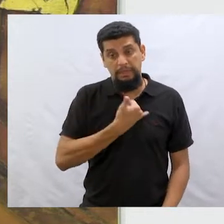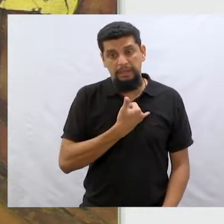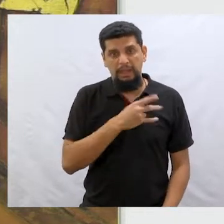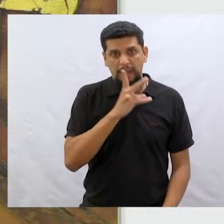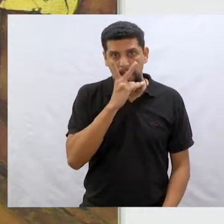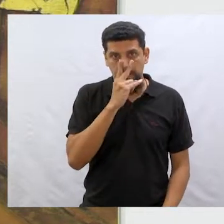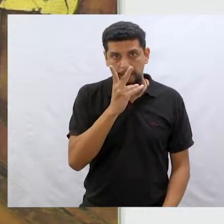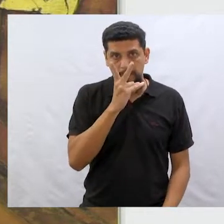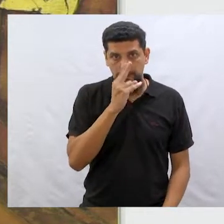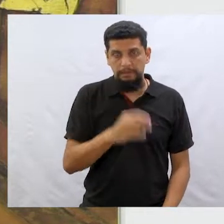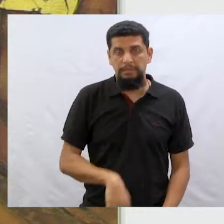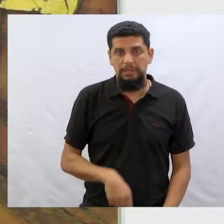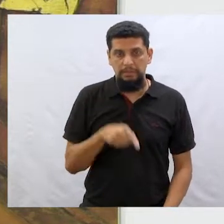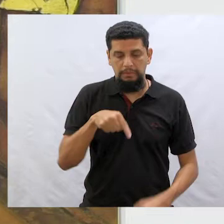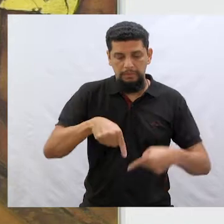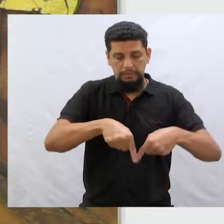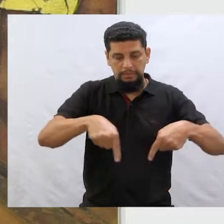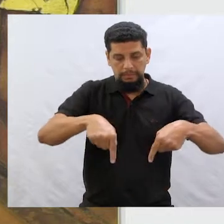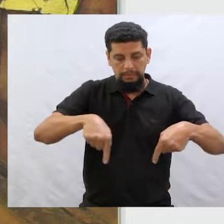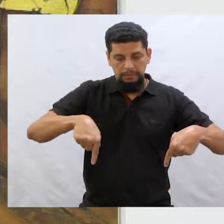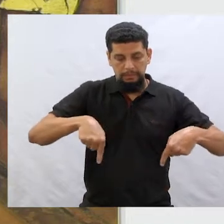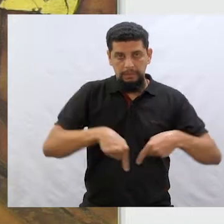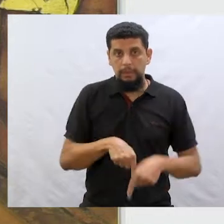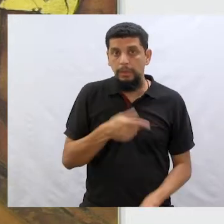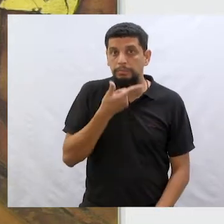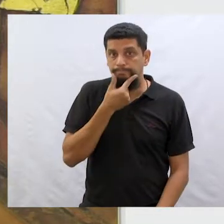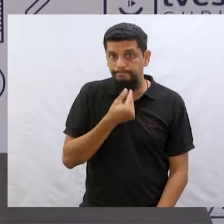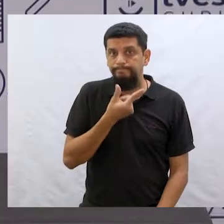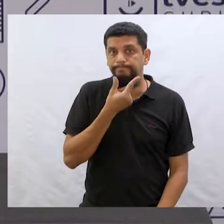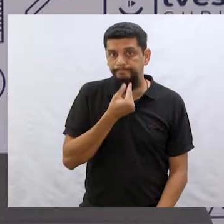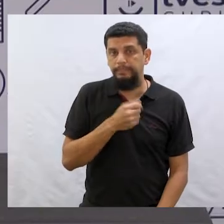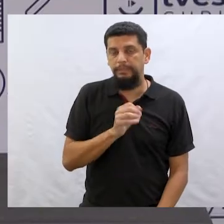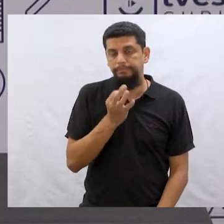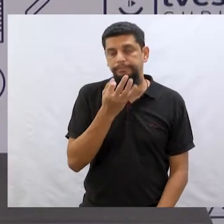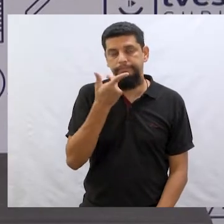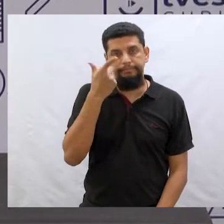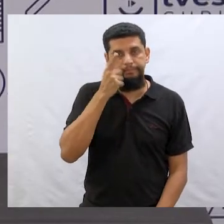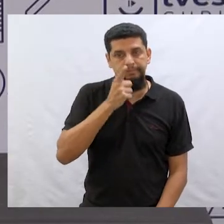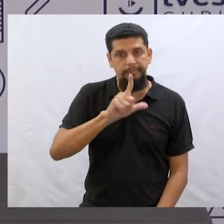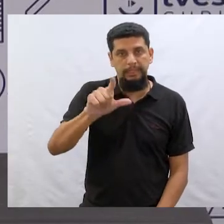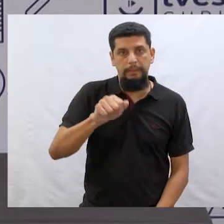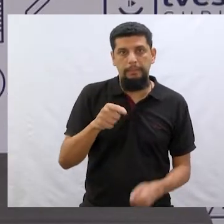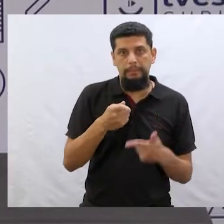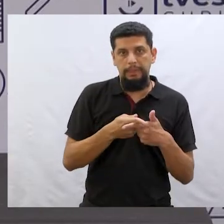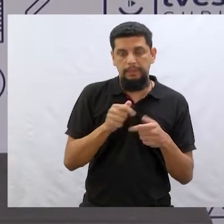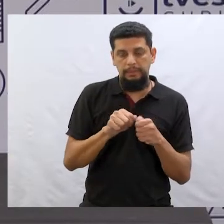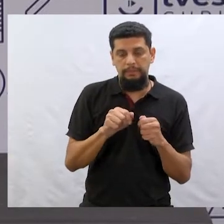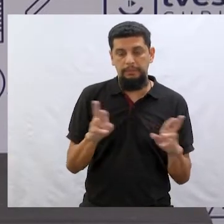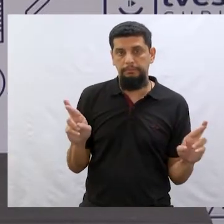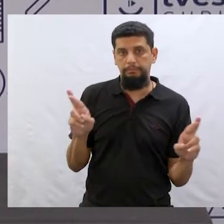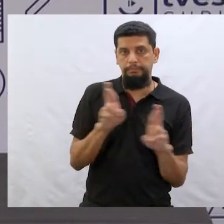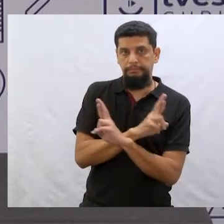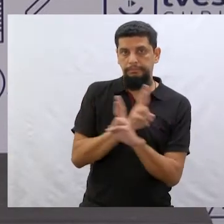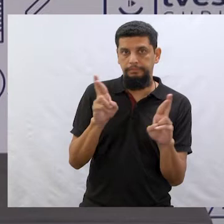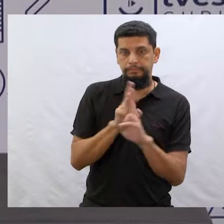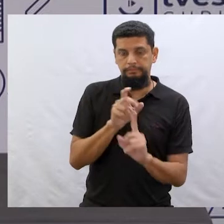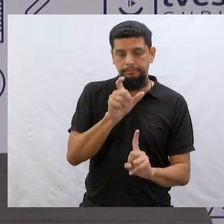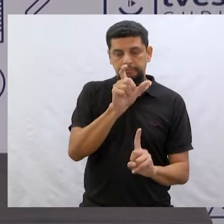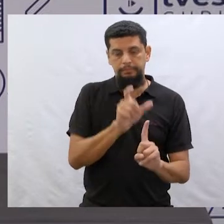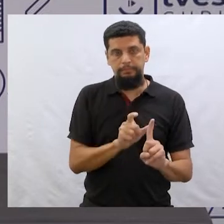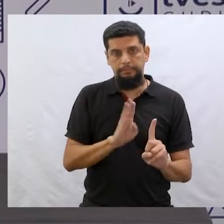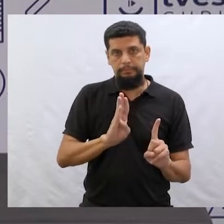que acha que é um quarto de menino, acertou. Mesmo porque você já deve ter feito associação com boy, né?